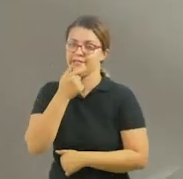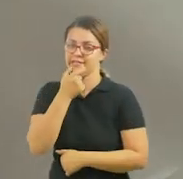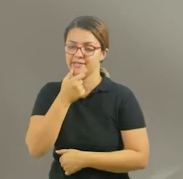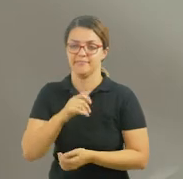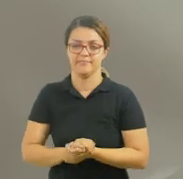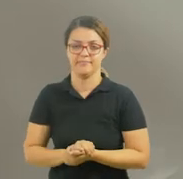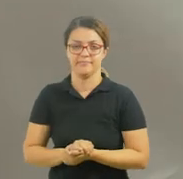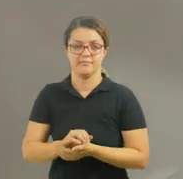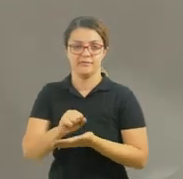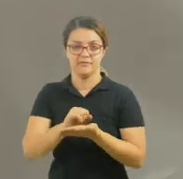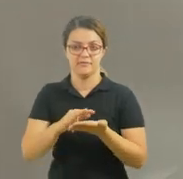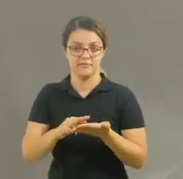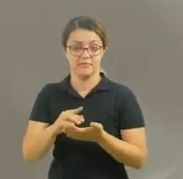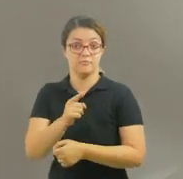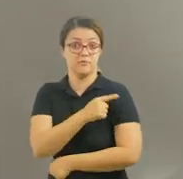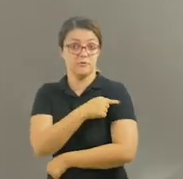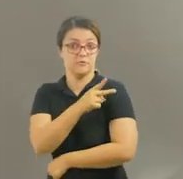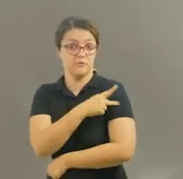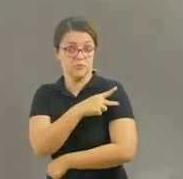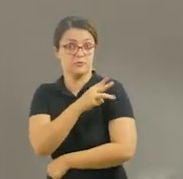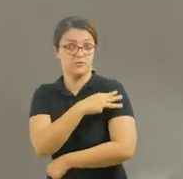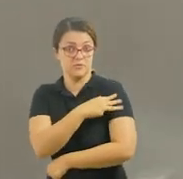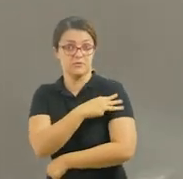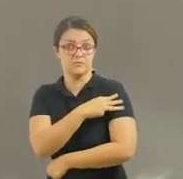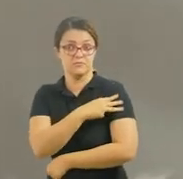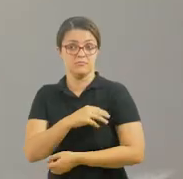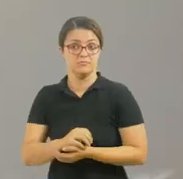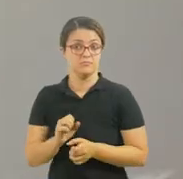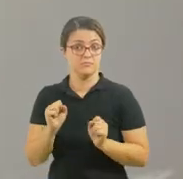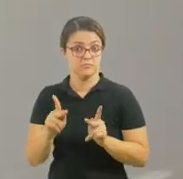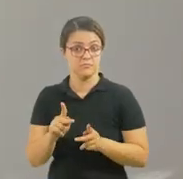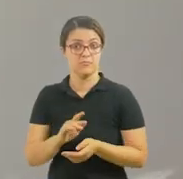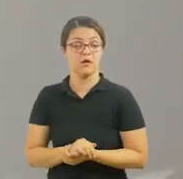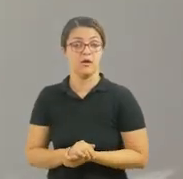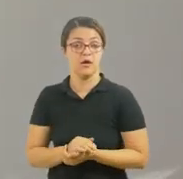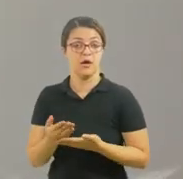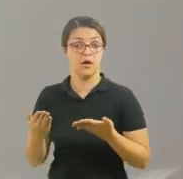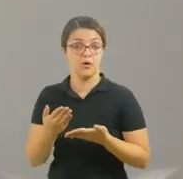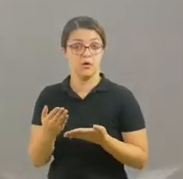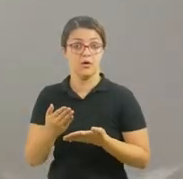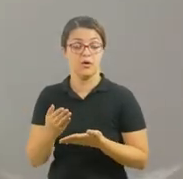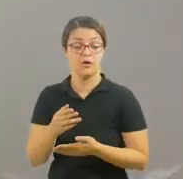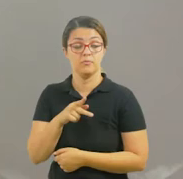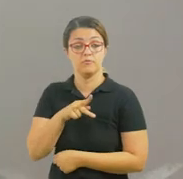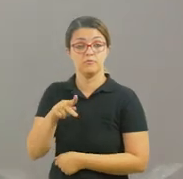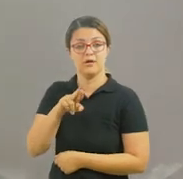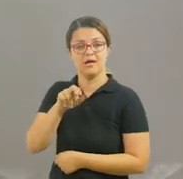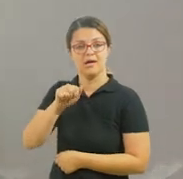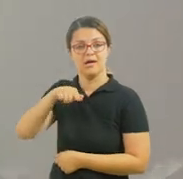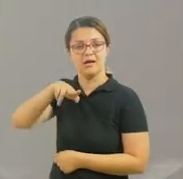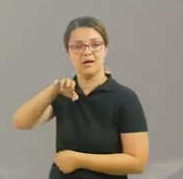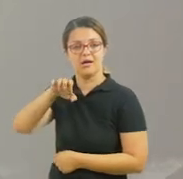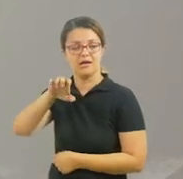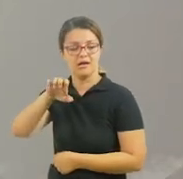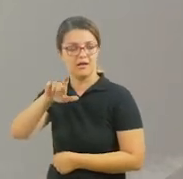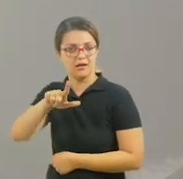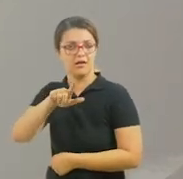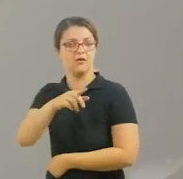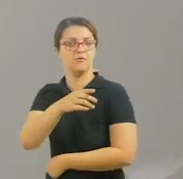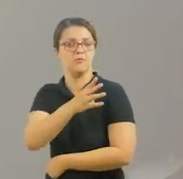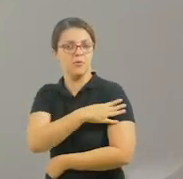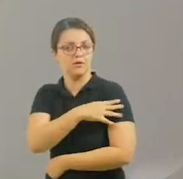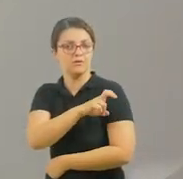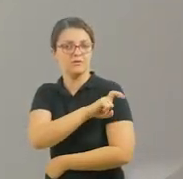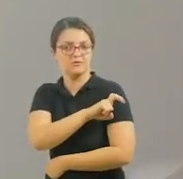palavras em inglês dos brinquedos e poder treinar a pronúncia. Tudo bem? Essas foram as atividades então para o primeiro, segundo e terceiro ano.